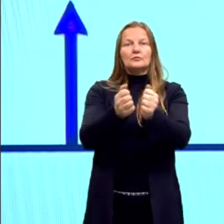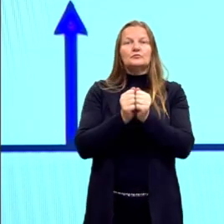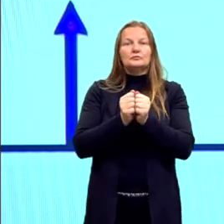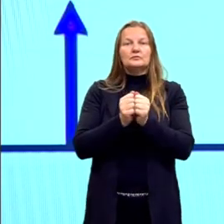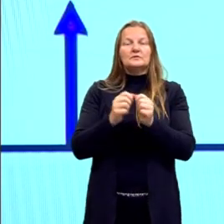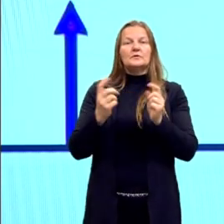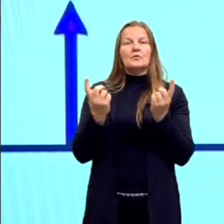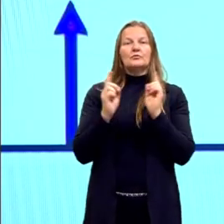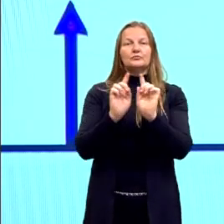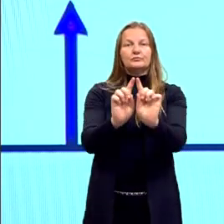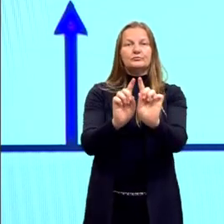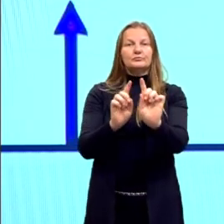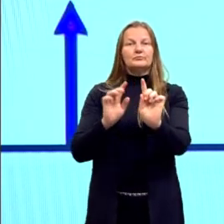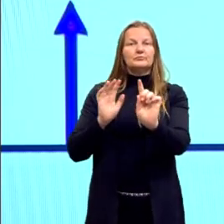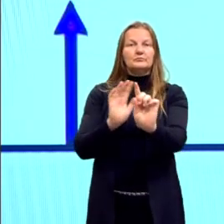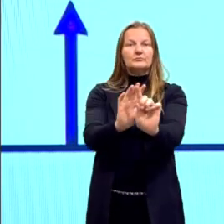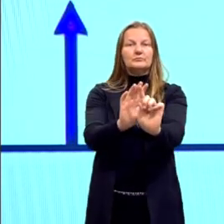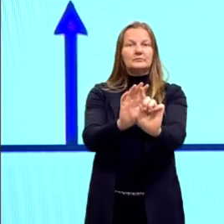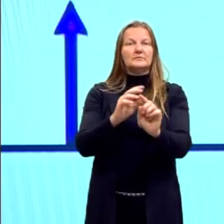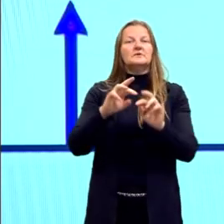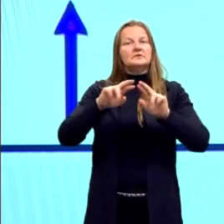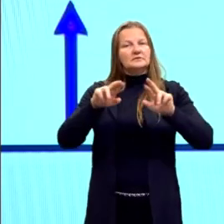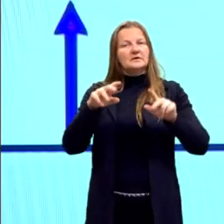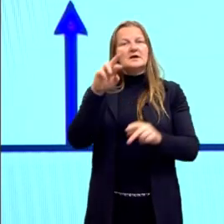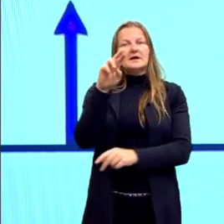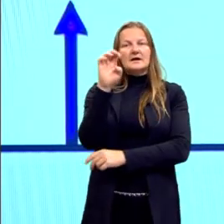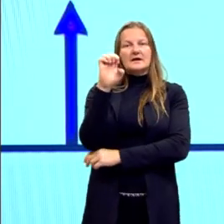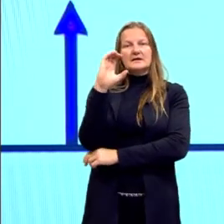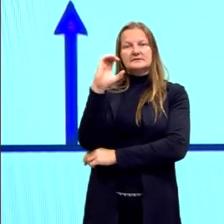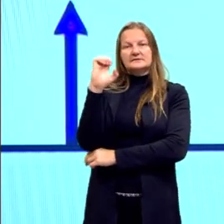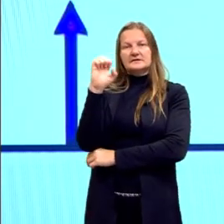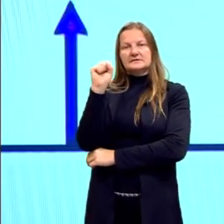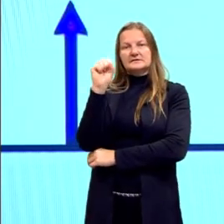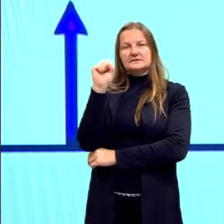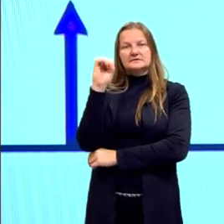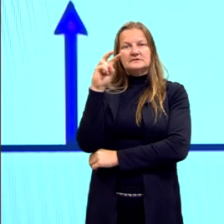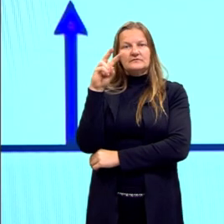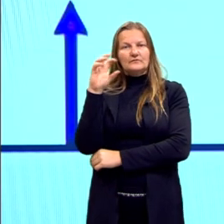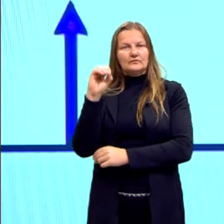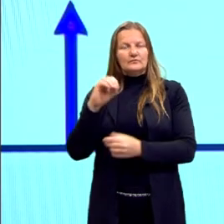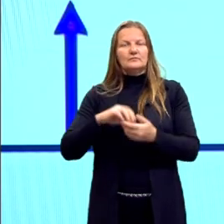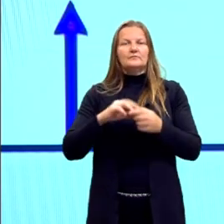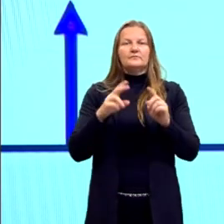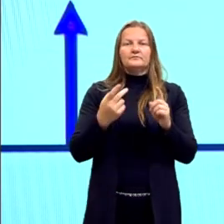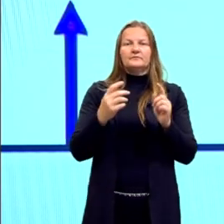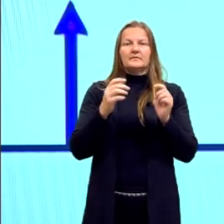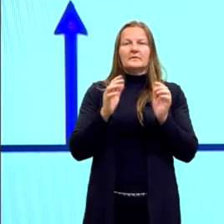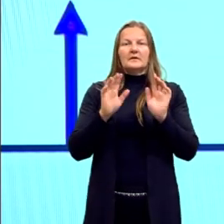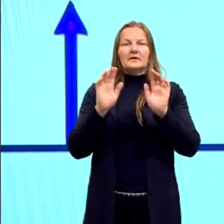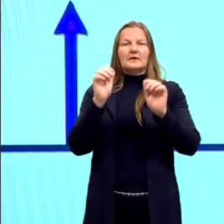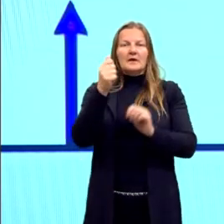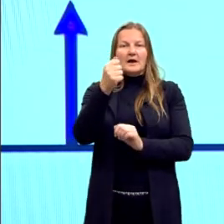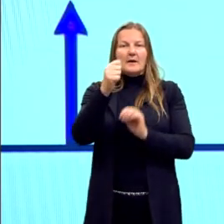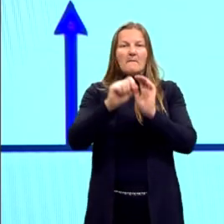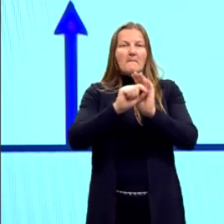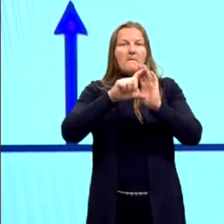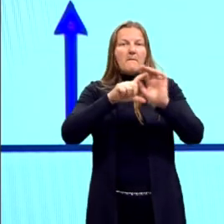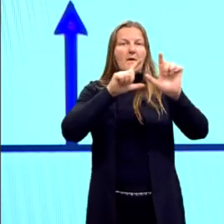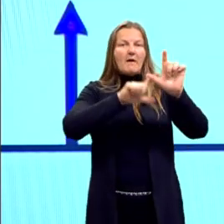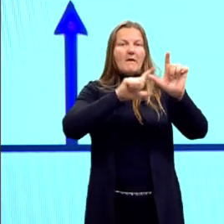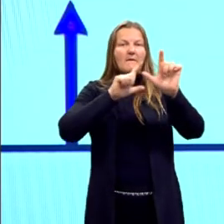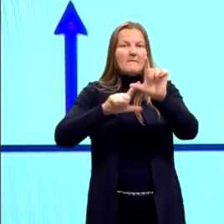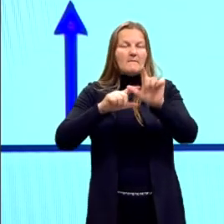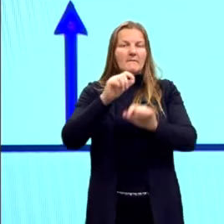alelos, essas duas letras que representam os alelos, ou elas são as duas maiúsculas, no caso de dominante, ou as duas minúsculas,